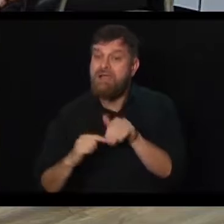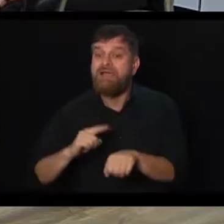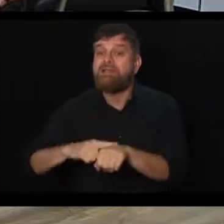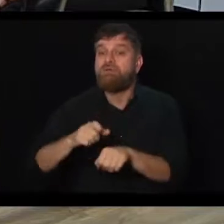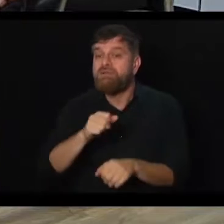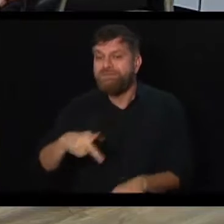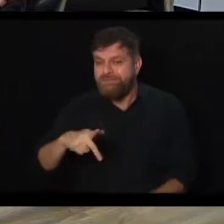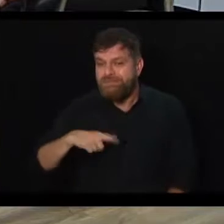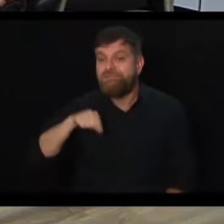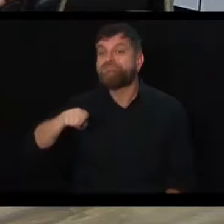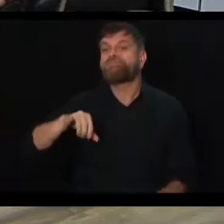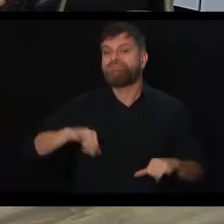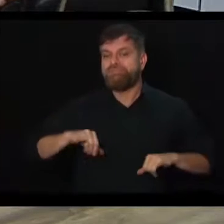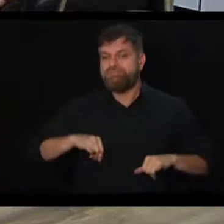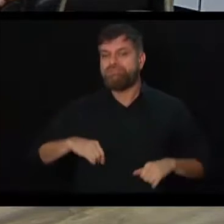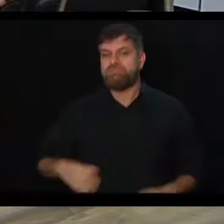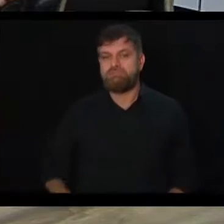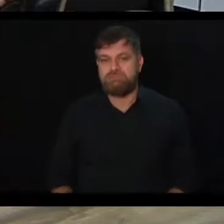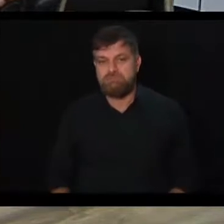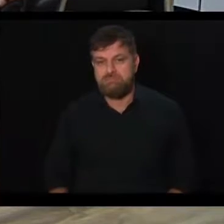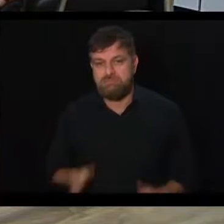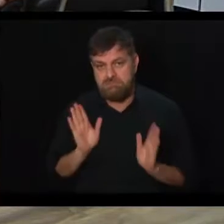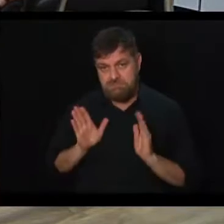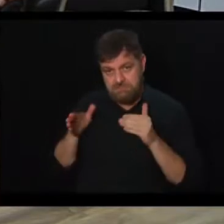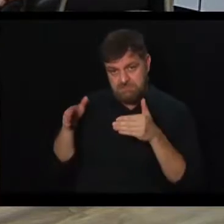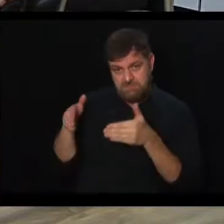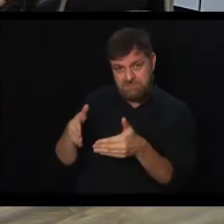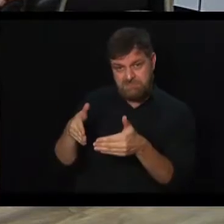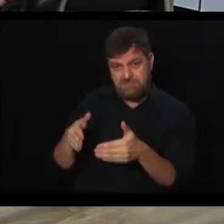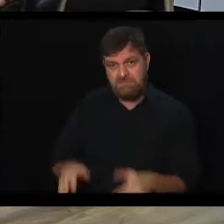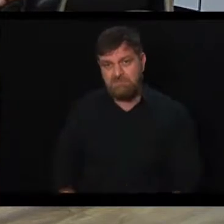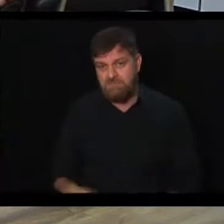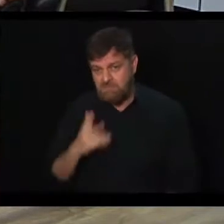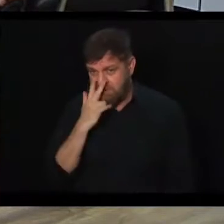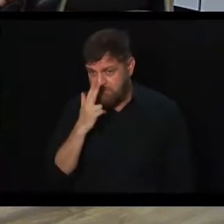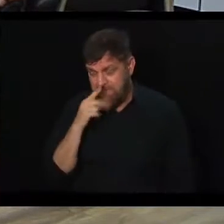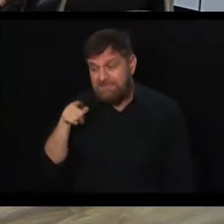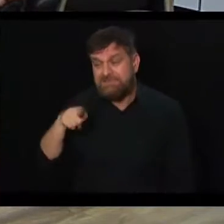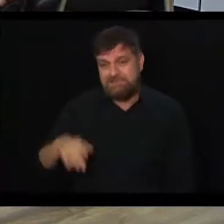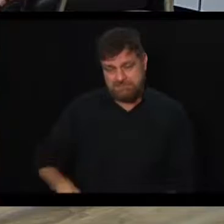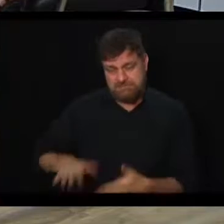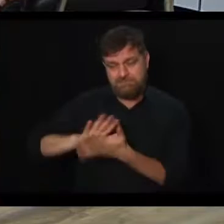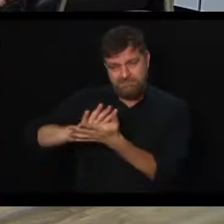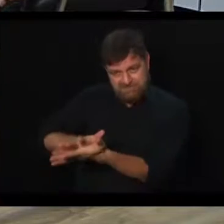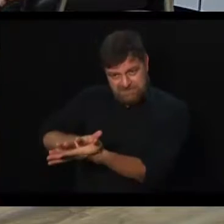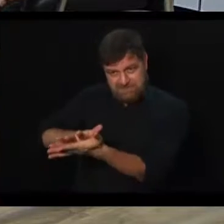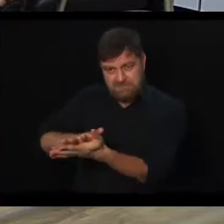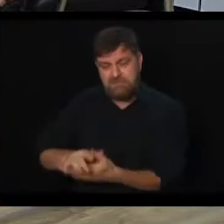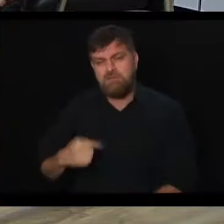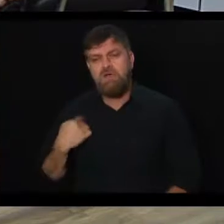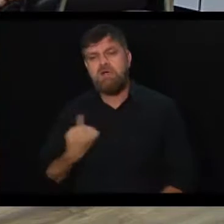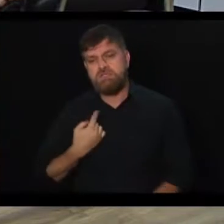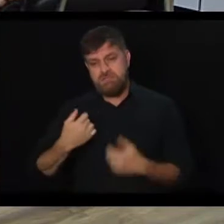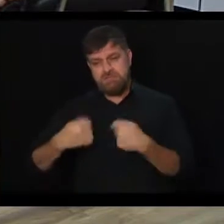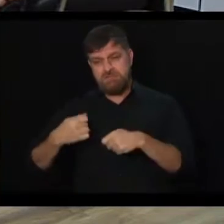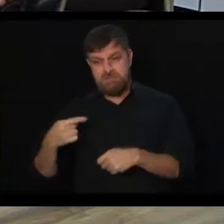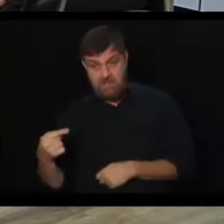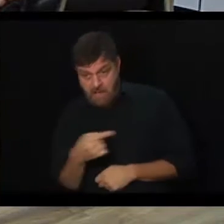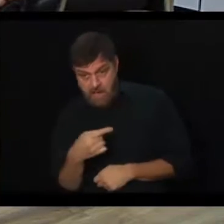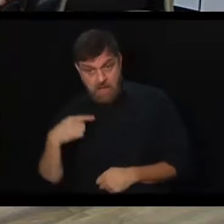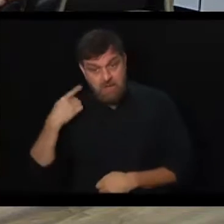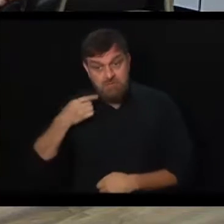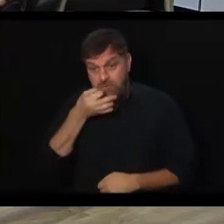olharmos estritamente por esse ponto, aparentemente serão penalizados. Mas nós teremos que olhar, como disse o doutor,